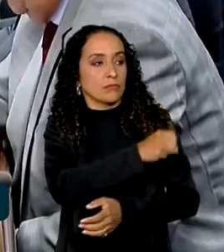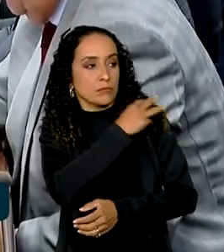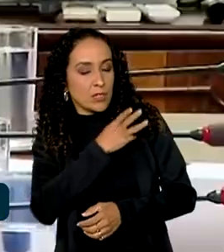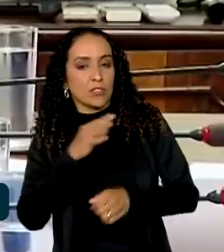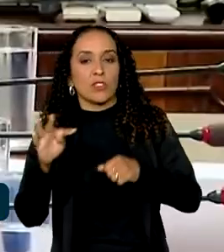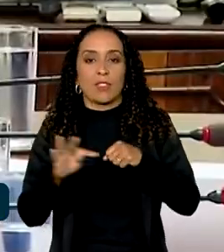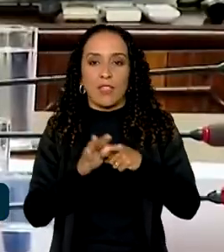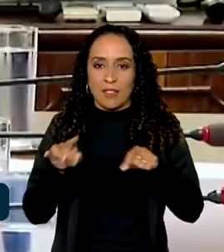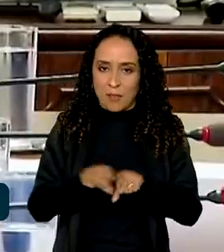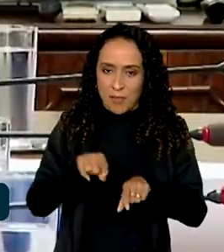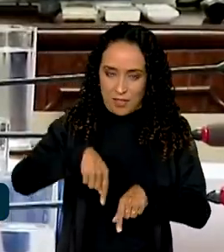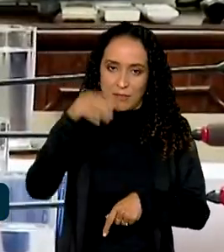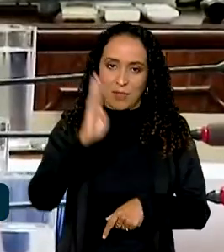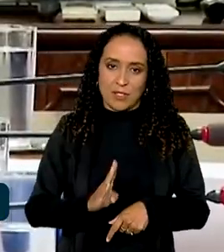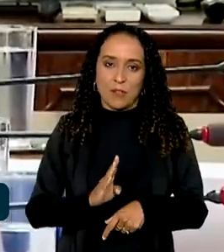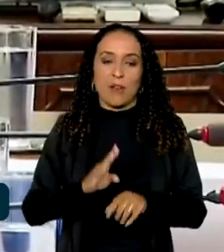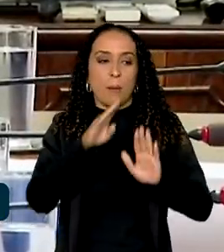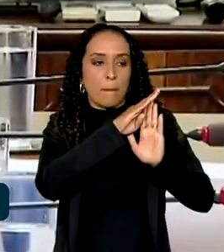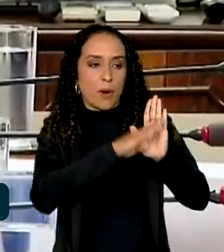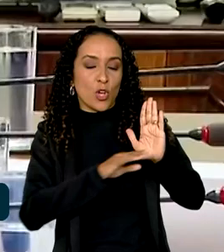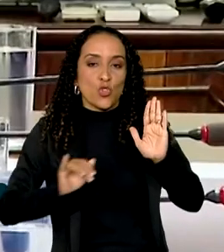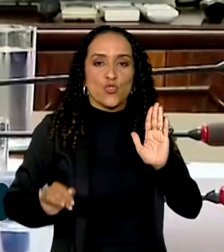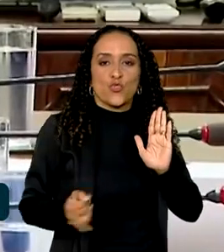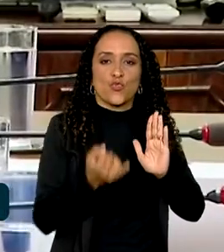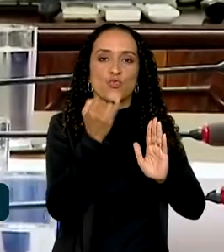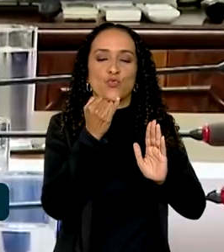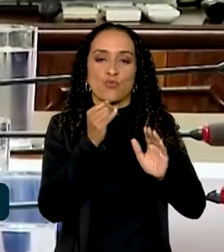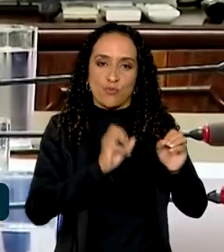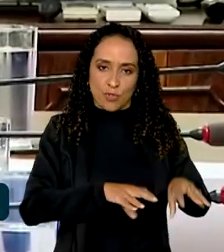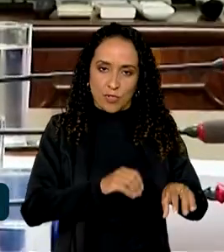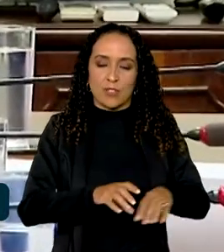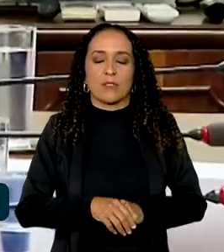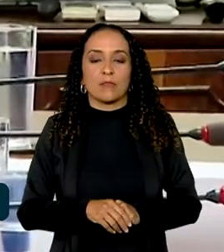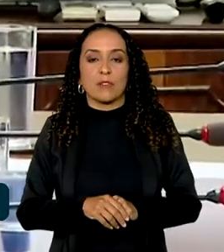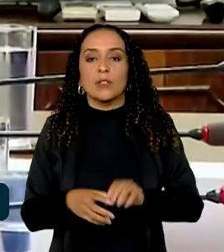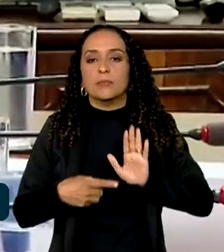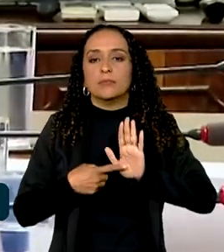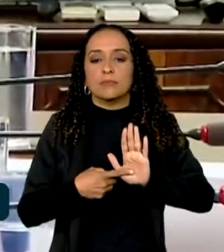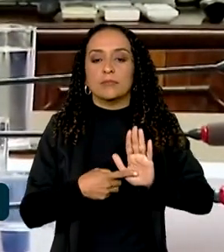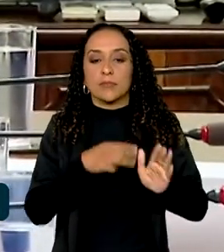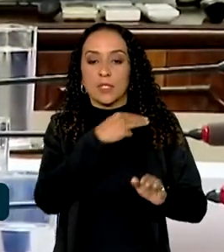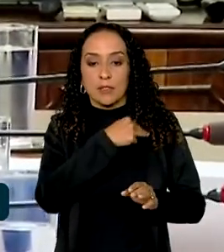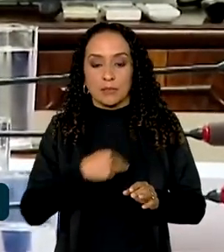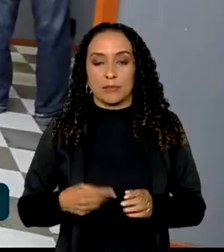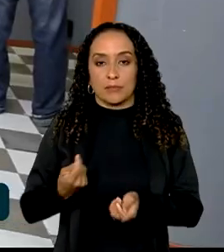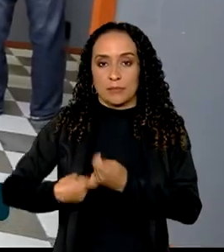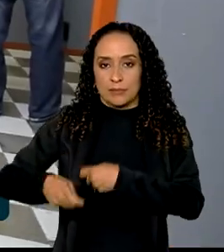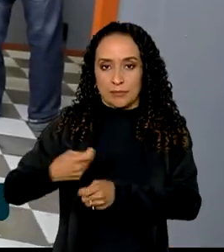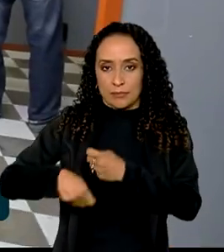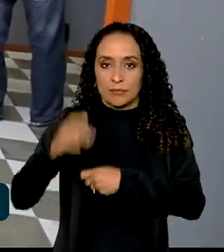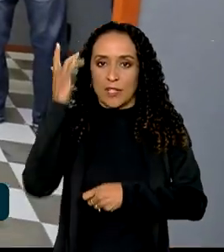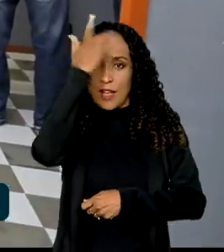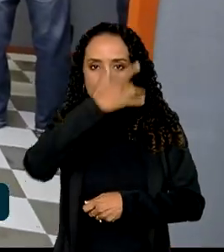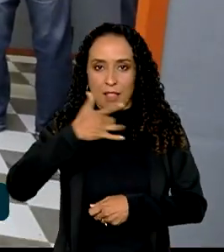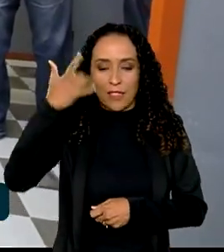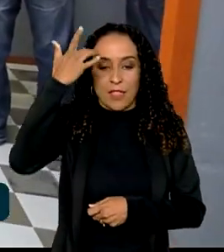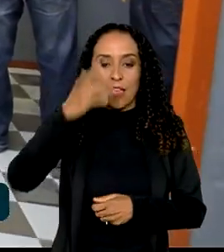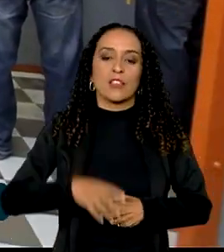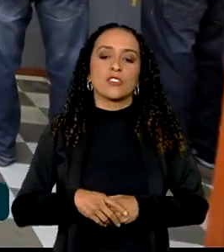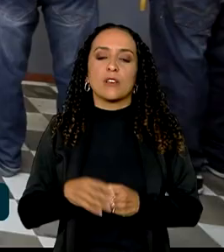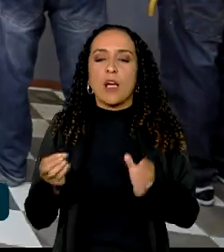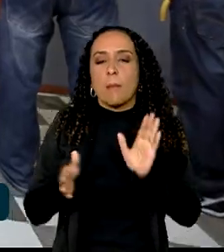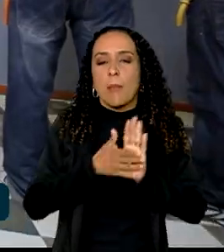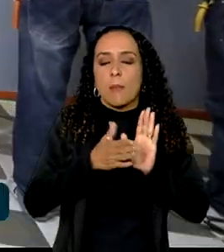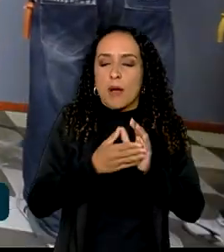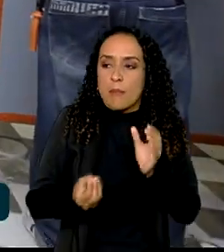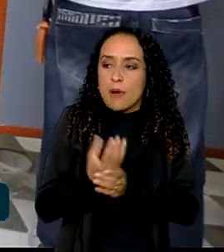no Brasil. É o programa Juros por Educação. Apresentada pelo Ministro da Fazenda, Fernando Haddad, a proposta será construída em